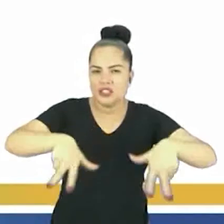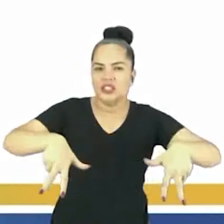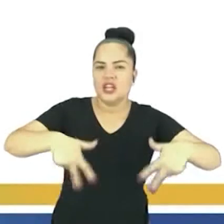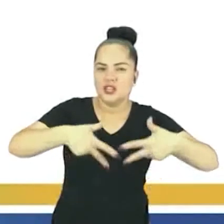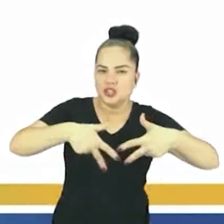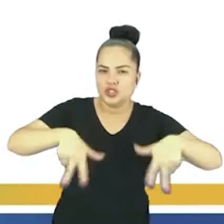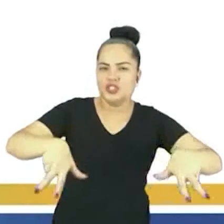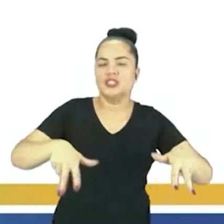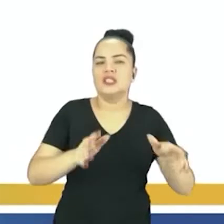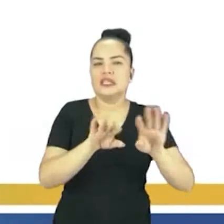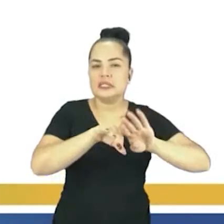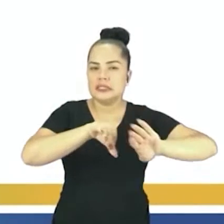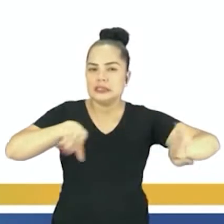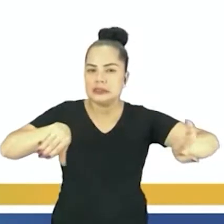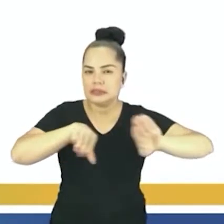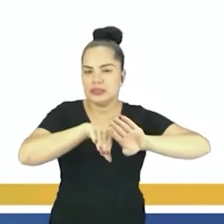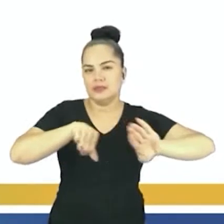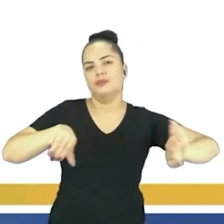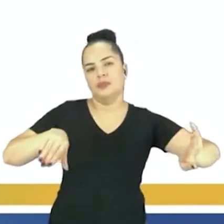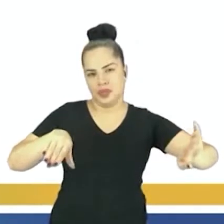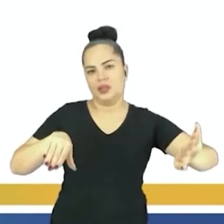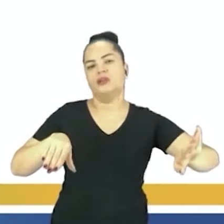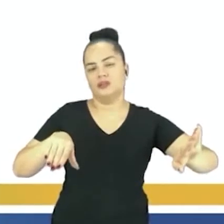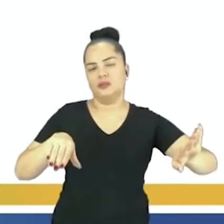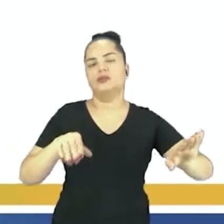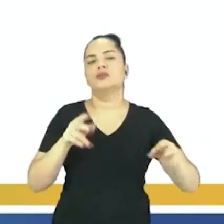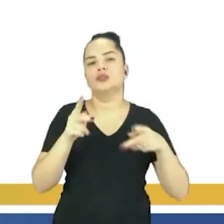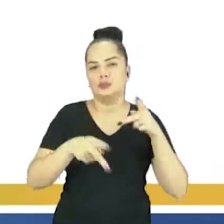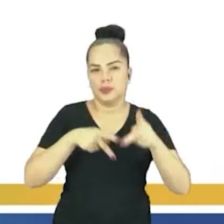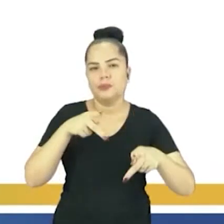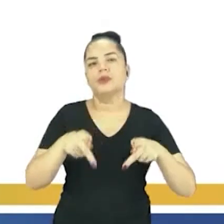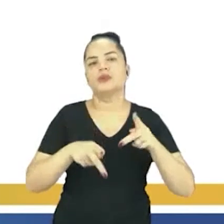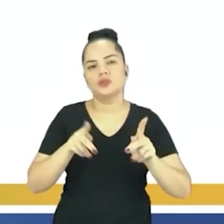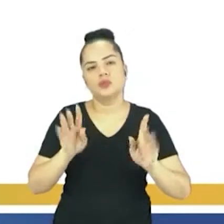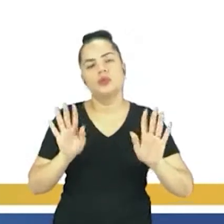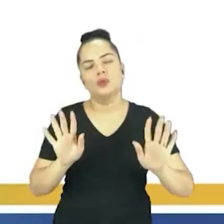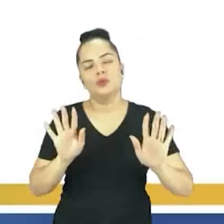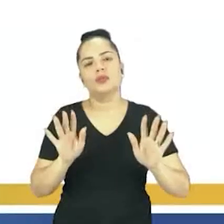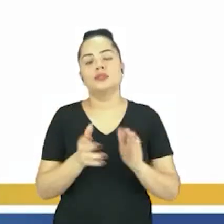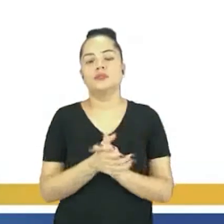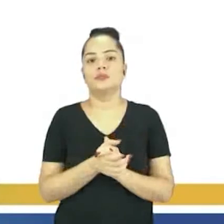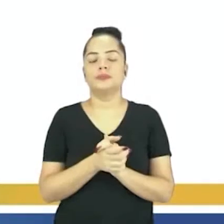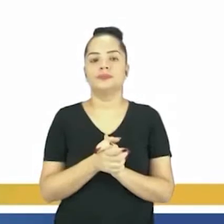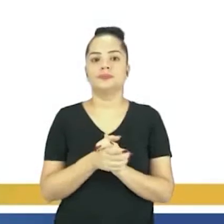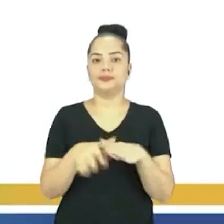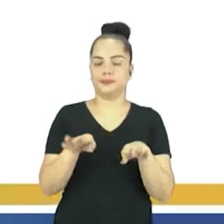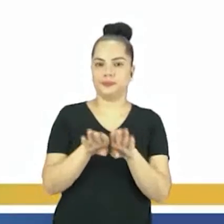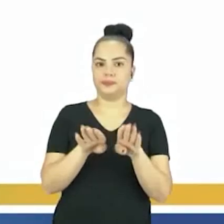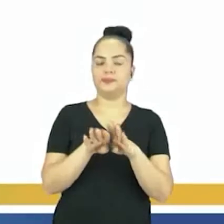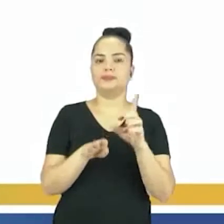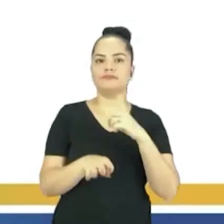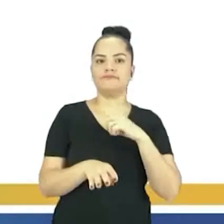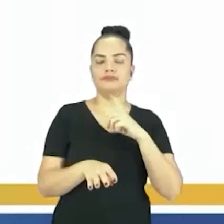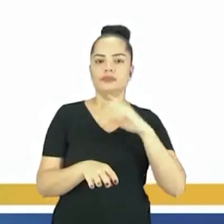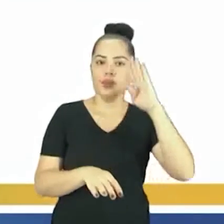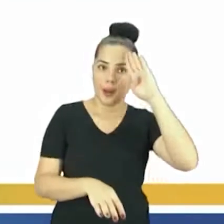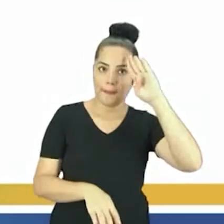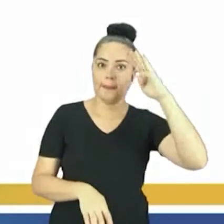de nações primitivas que viviam aí. Então, só para citar os principais deles, nós temos aí na legenda